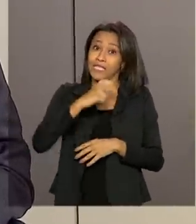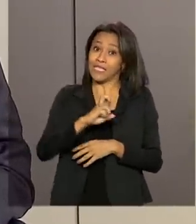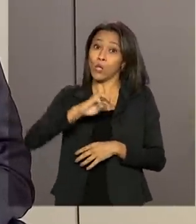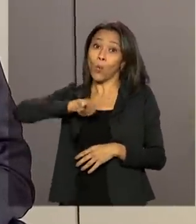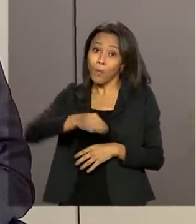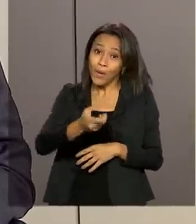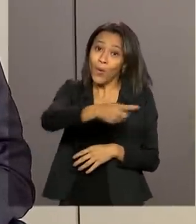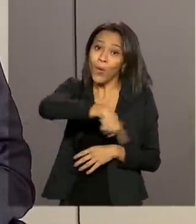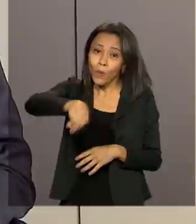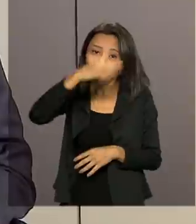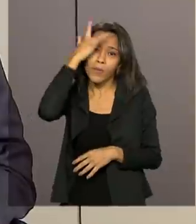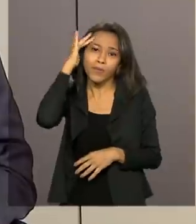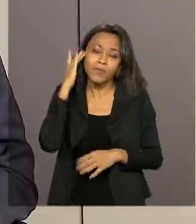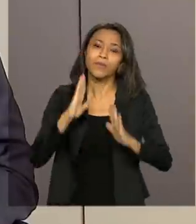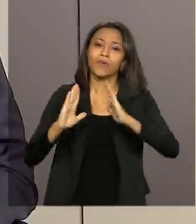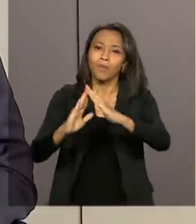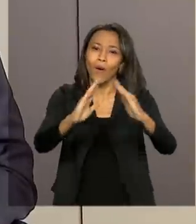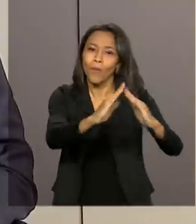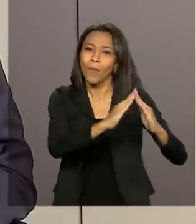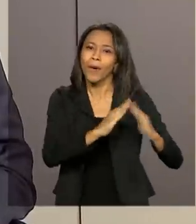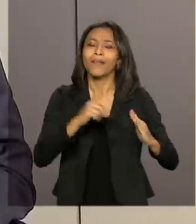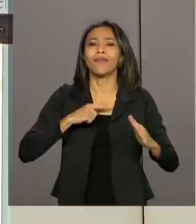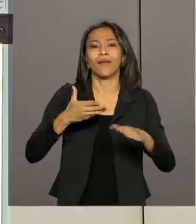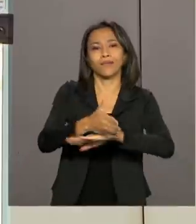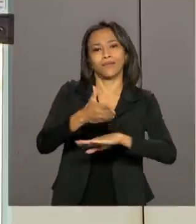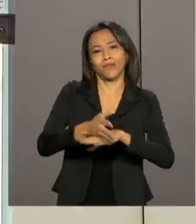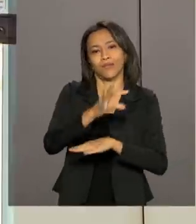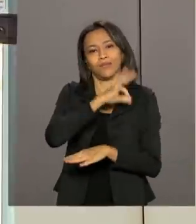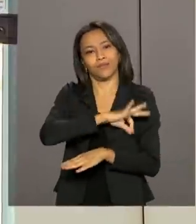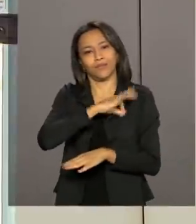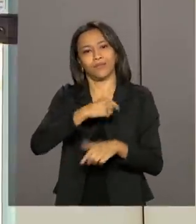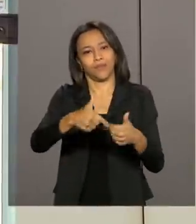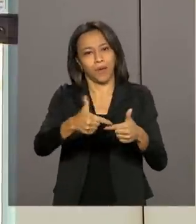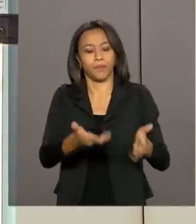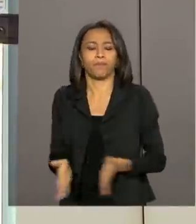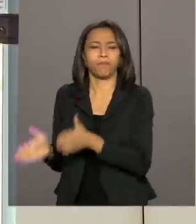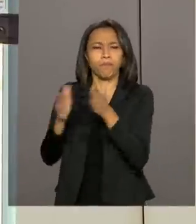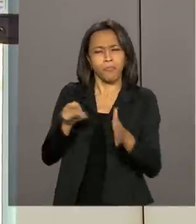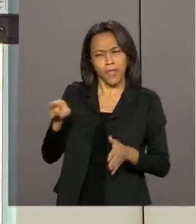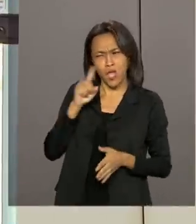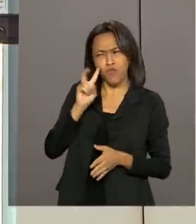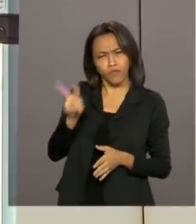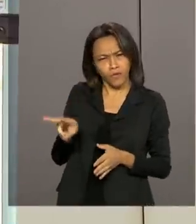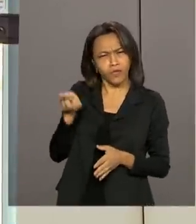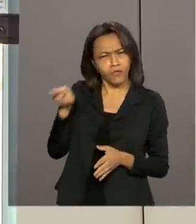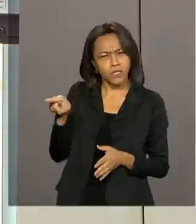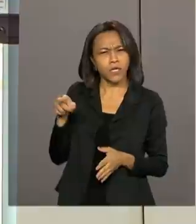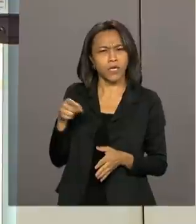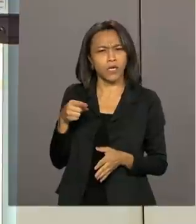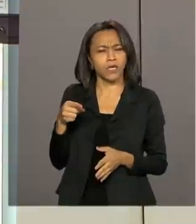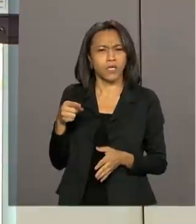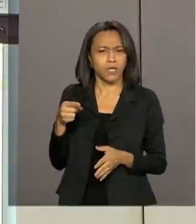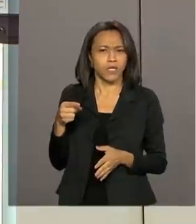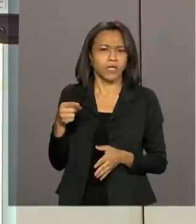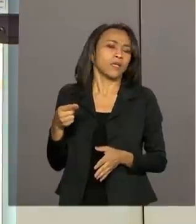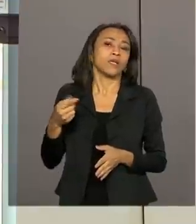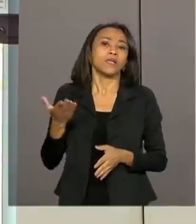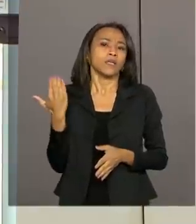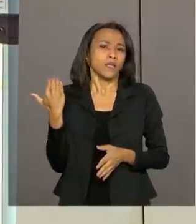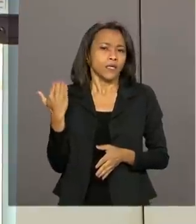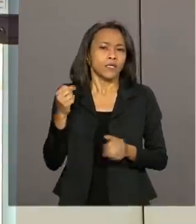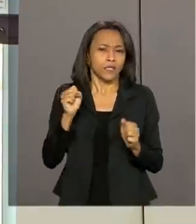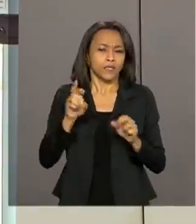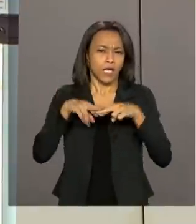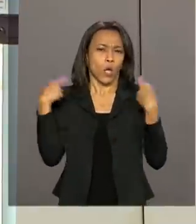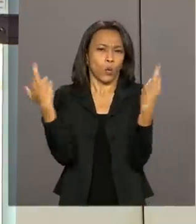de brasileiros que lá vivem tenham acesso a emprego e renda. Eu vi que o senhor se reuniu nesse, diríamos, semestre, já à